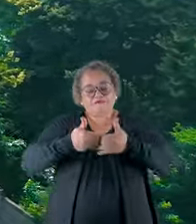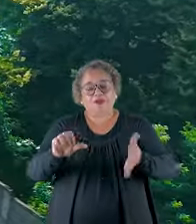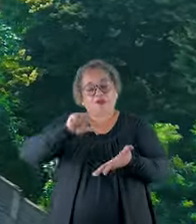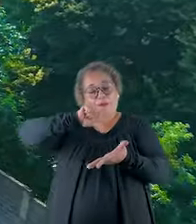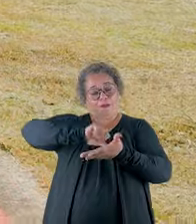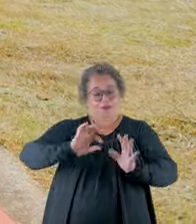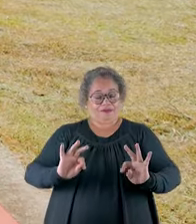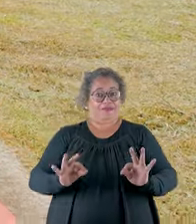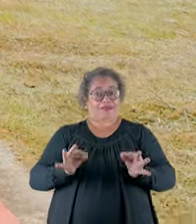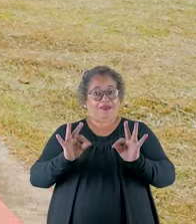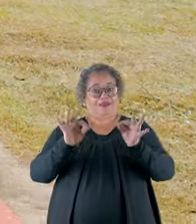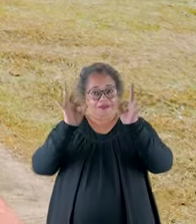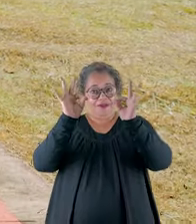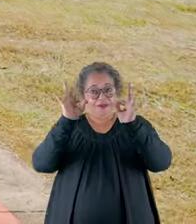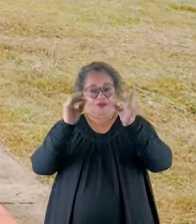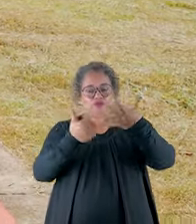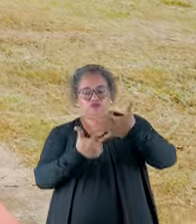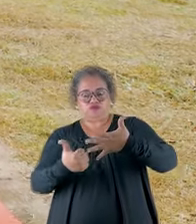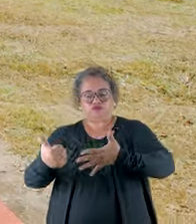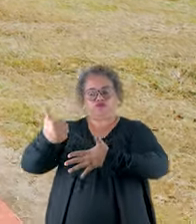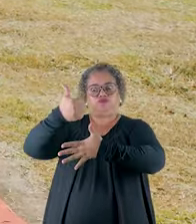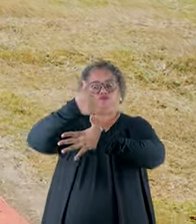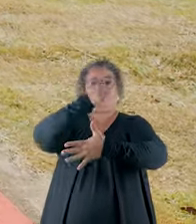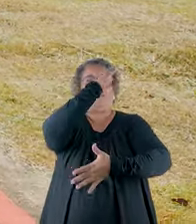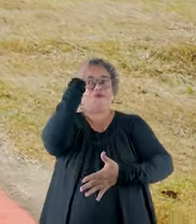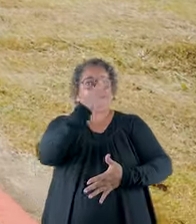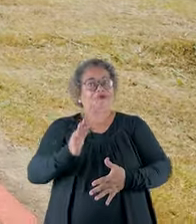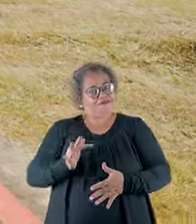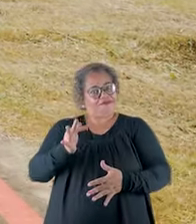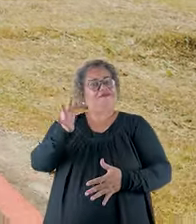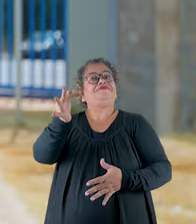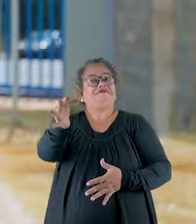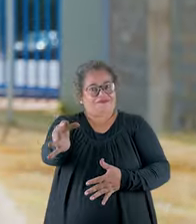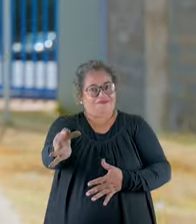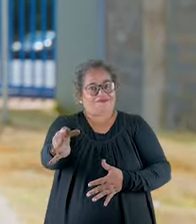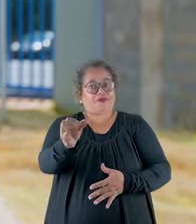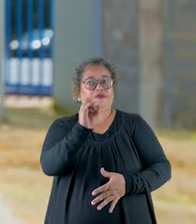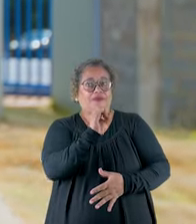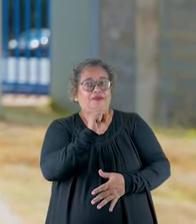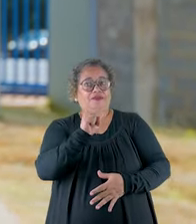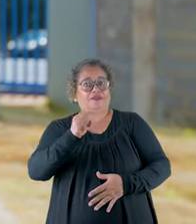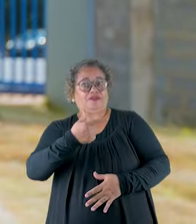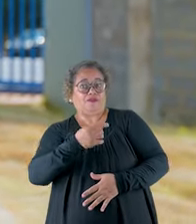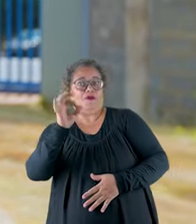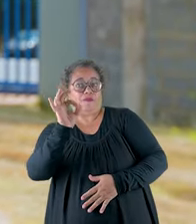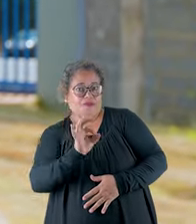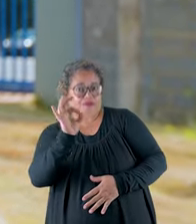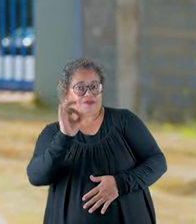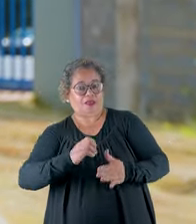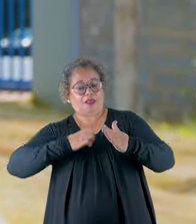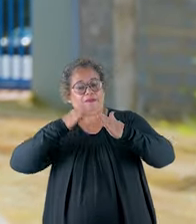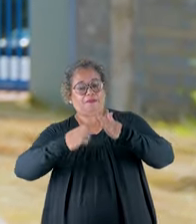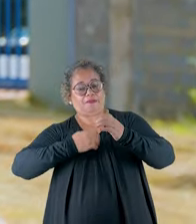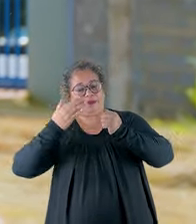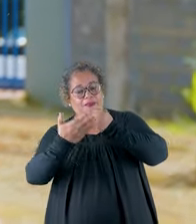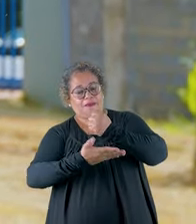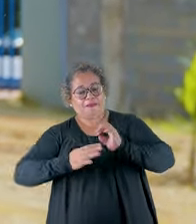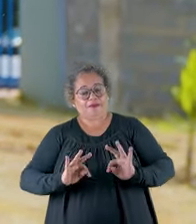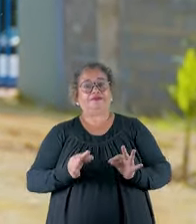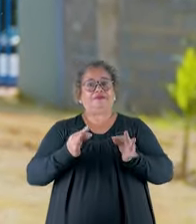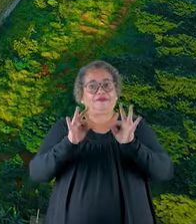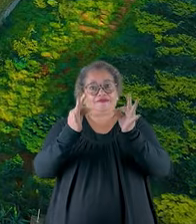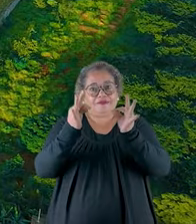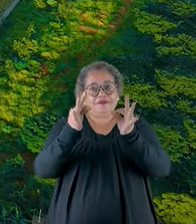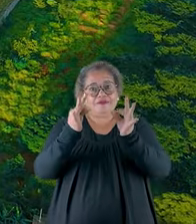Abrindo um polo tecnológico com tudo para ser um dos maiores do país. Com ISS de 2% para empresas de base